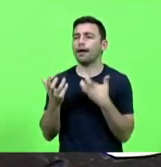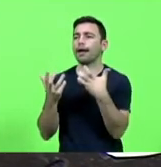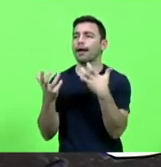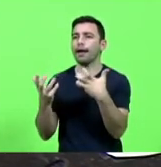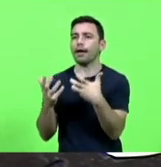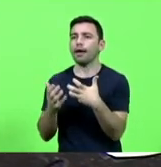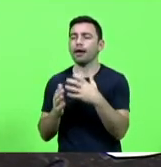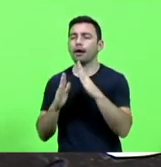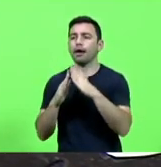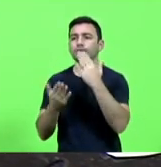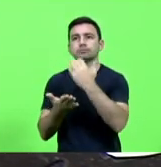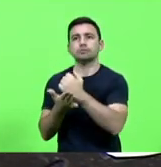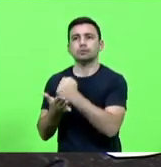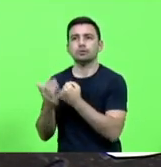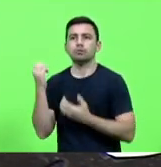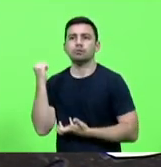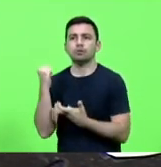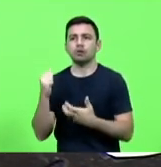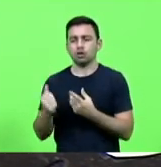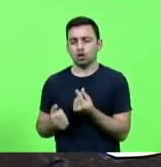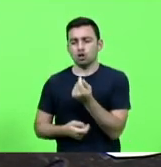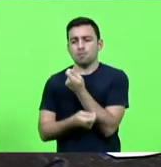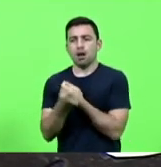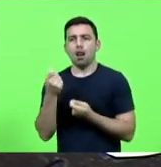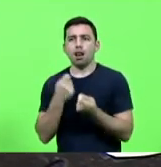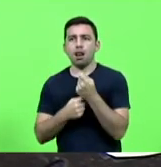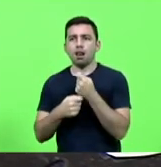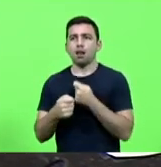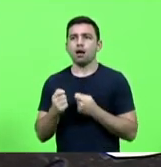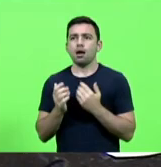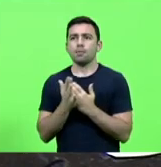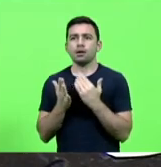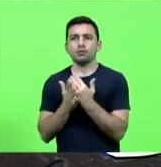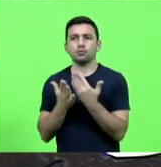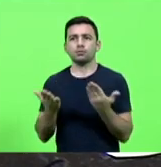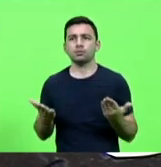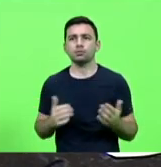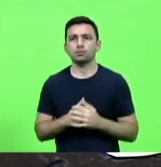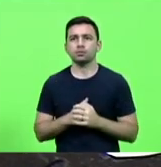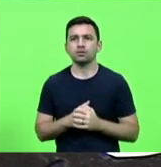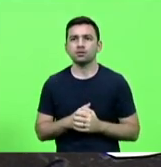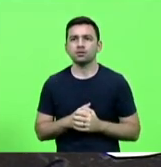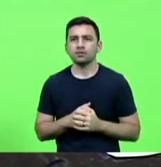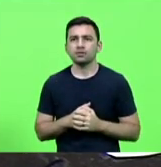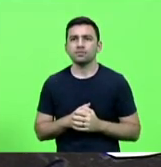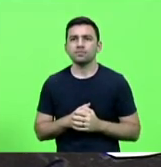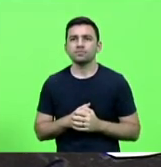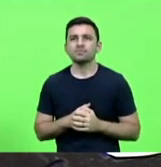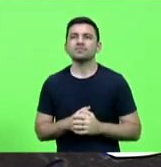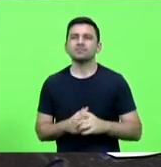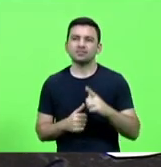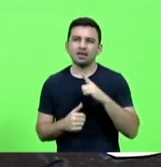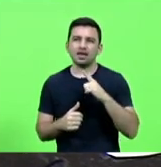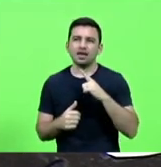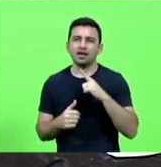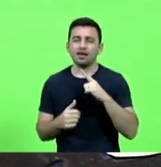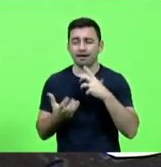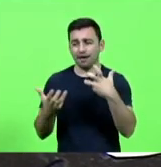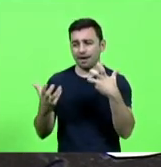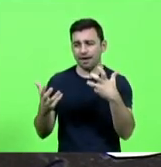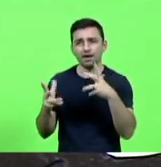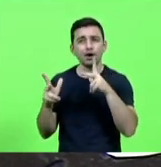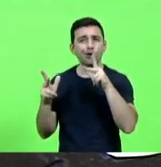fazer algum outro serviço tão lucrativo na burocracia quanto eles na verdade não existe mas ou algo quase tão lucrativo quanto essa